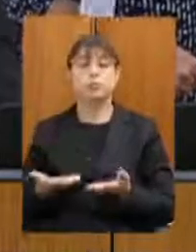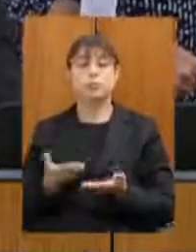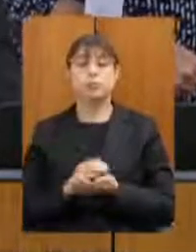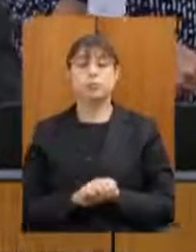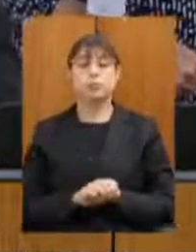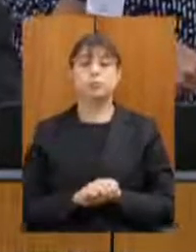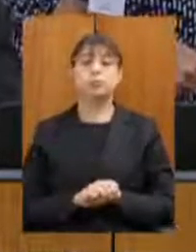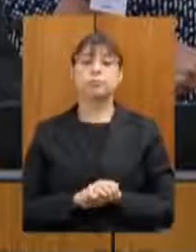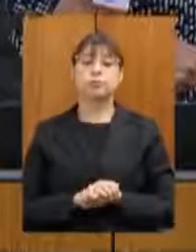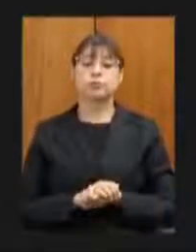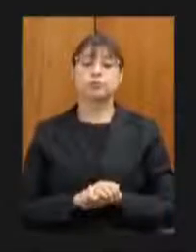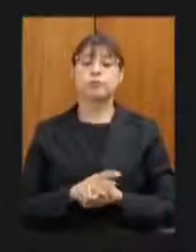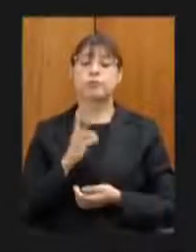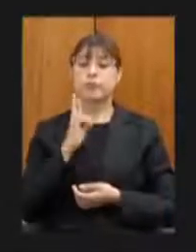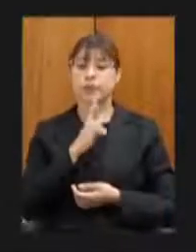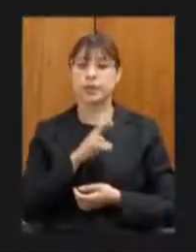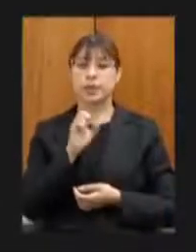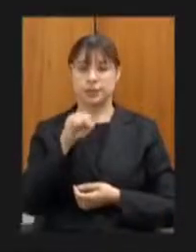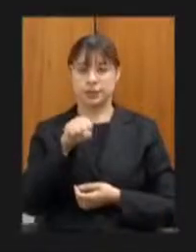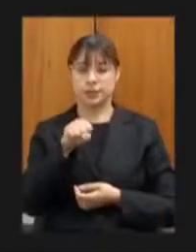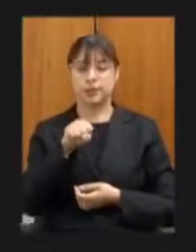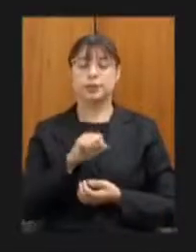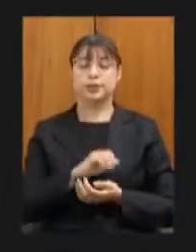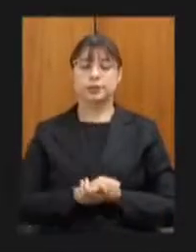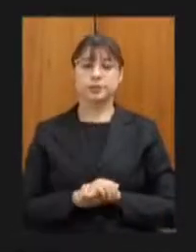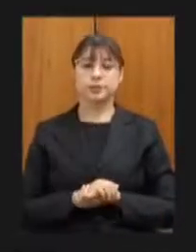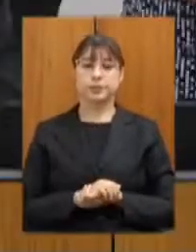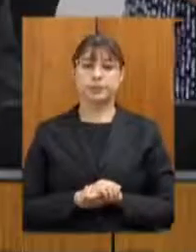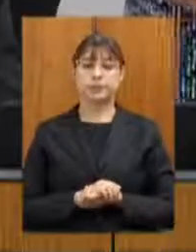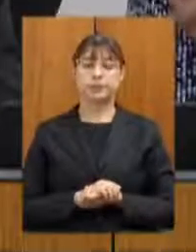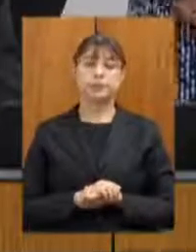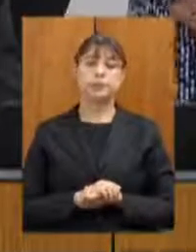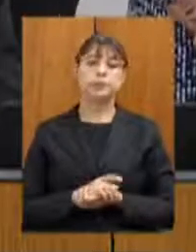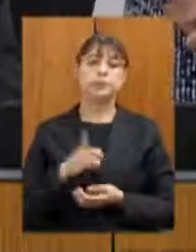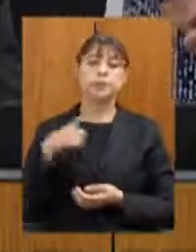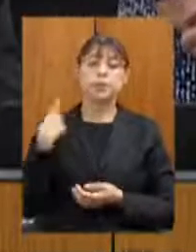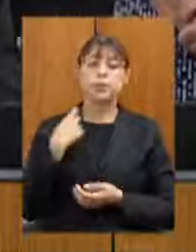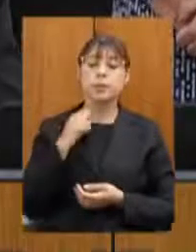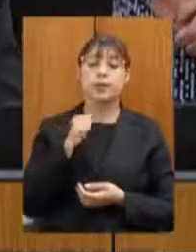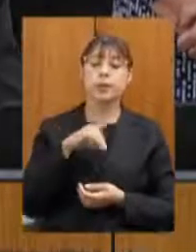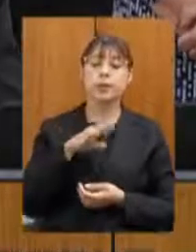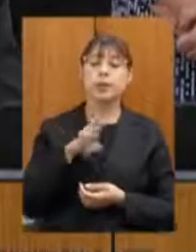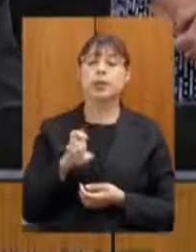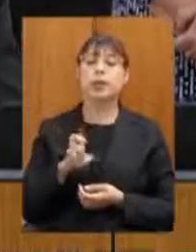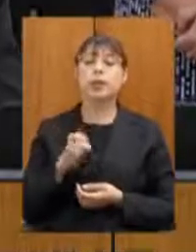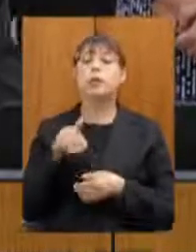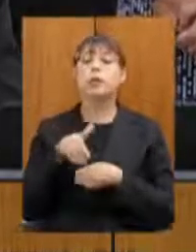deputado Celise la viola vota sim presidente como voto deputado André Quintão